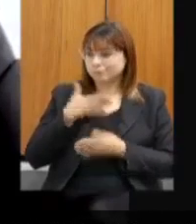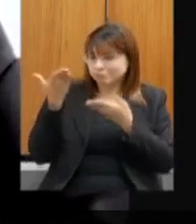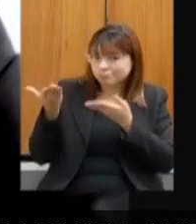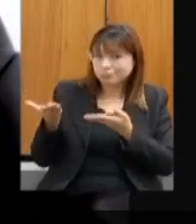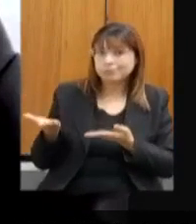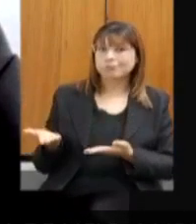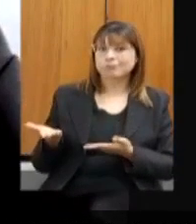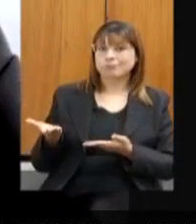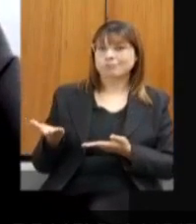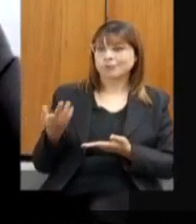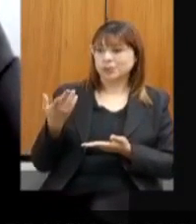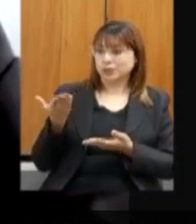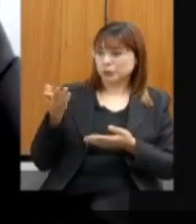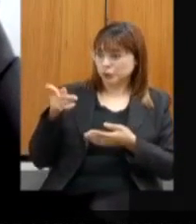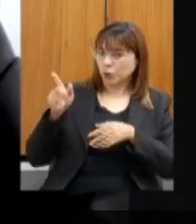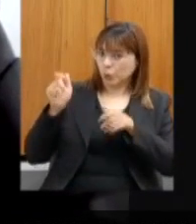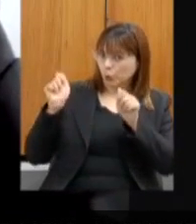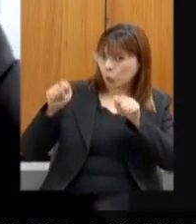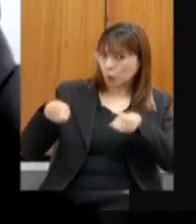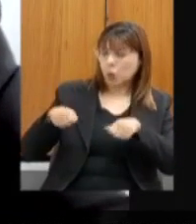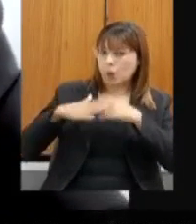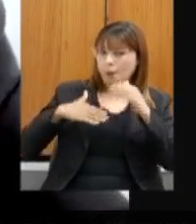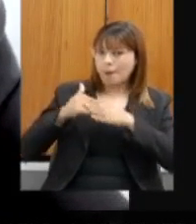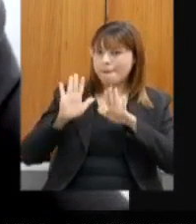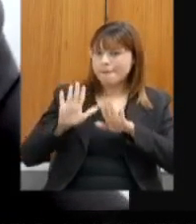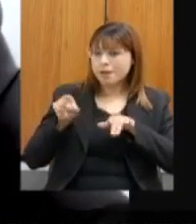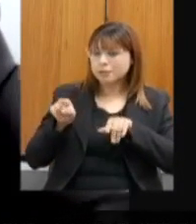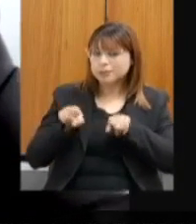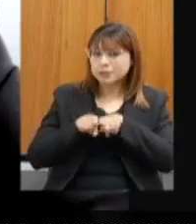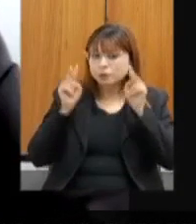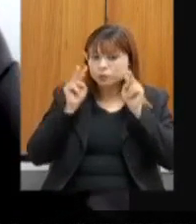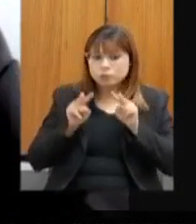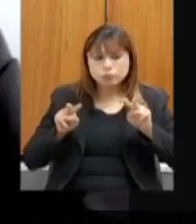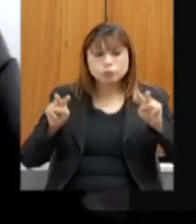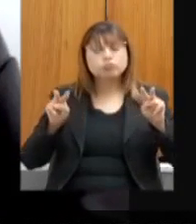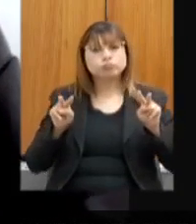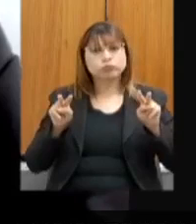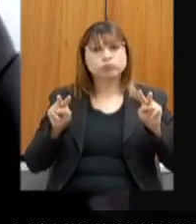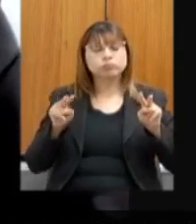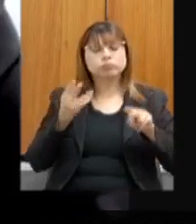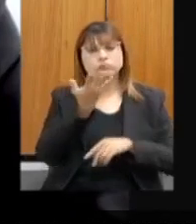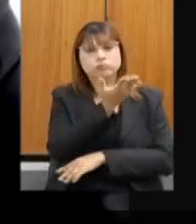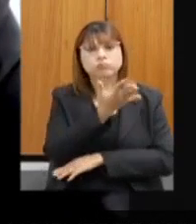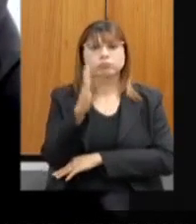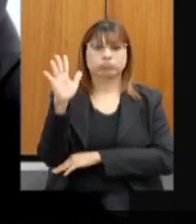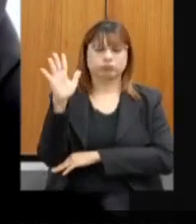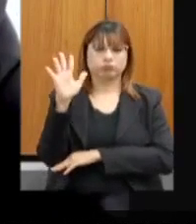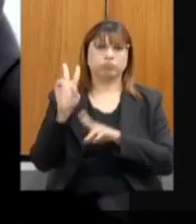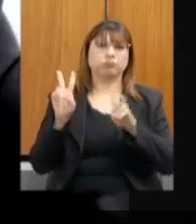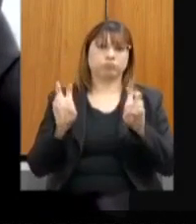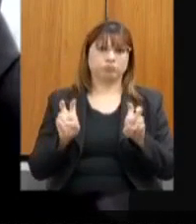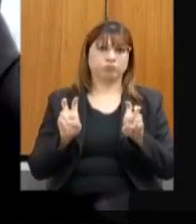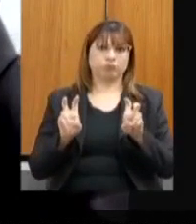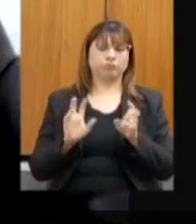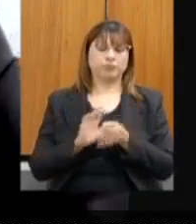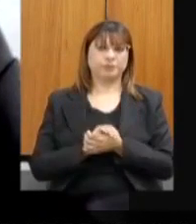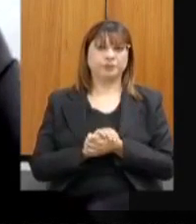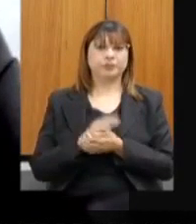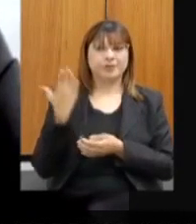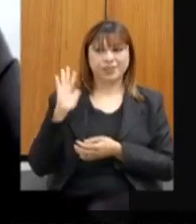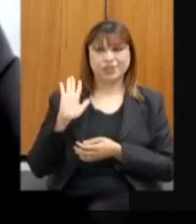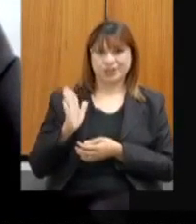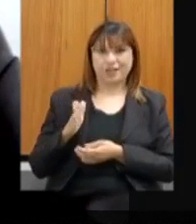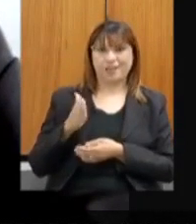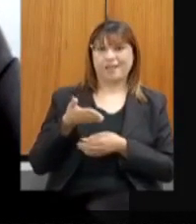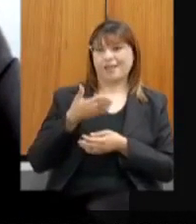não só a sua competência profissional, mas com a sua visão de meio ambiente. Já tivemos oportunidade de conversar